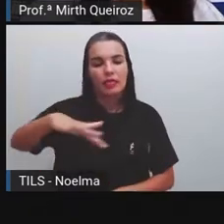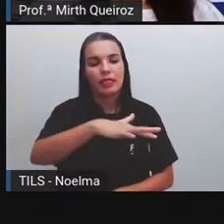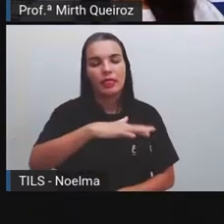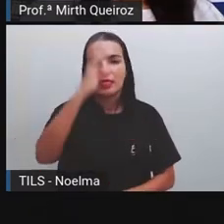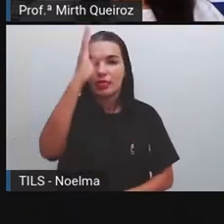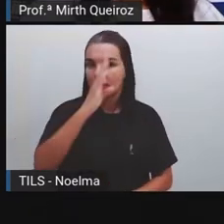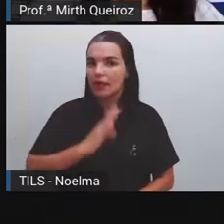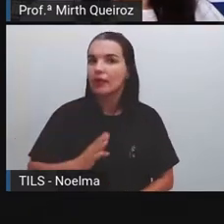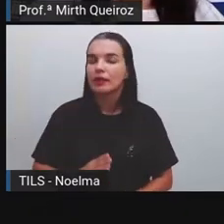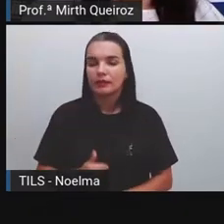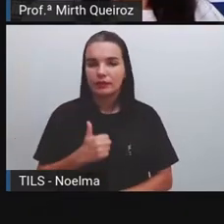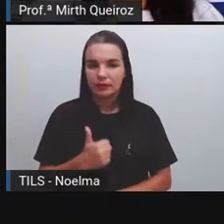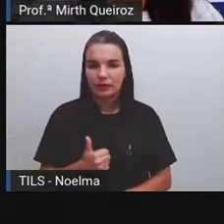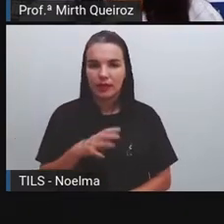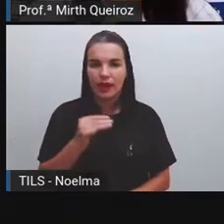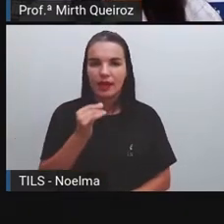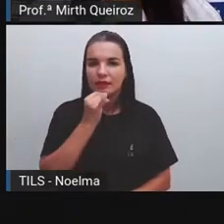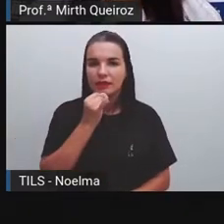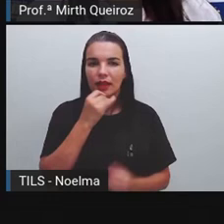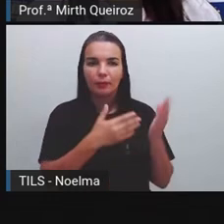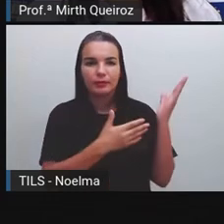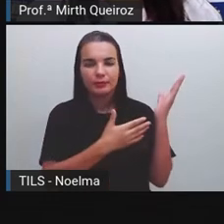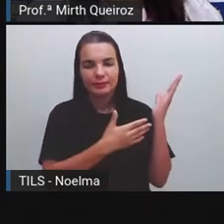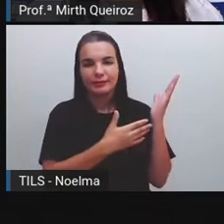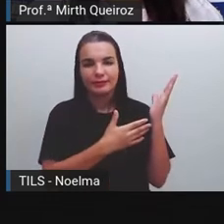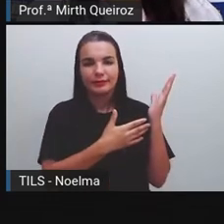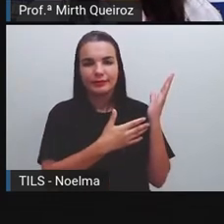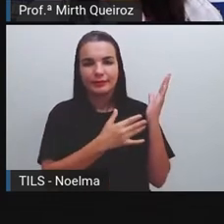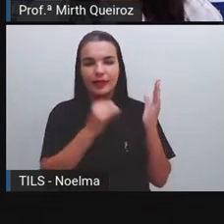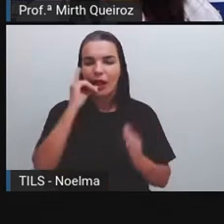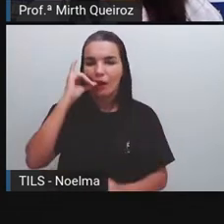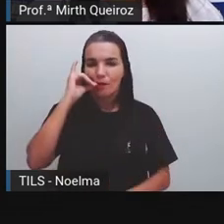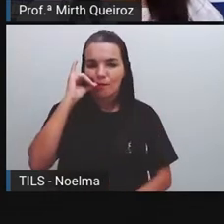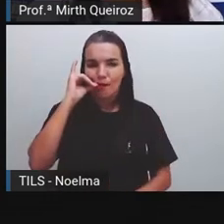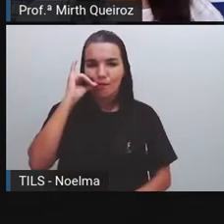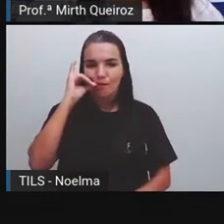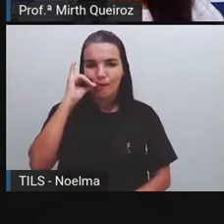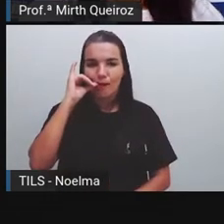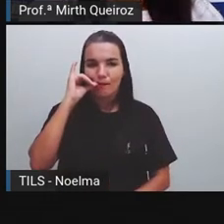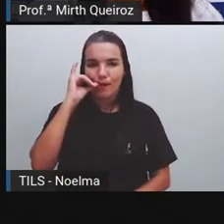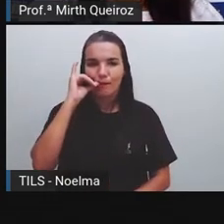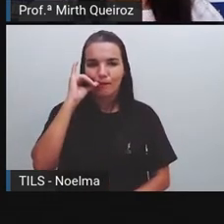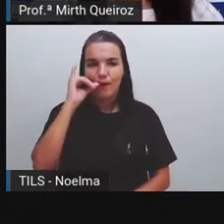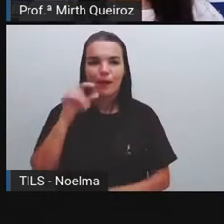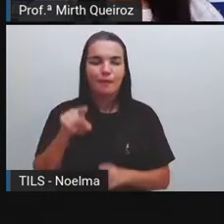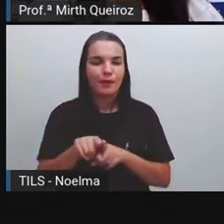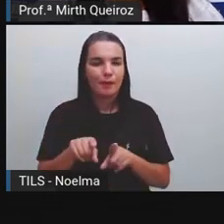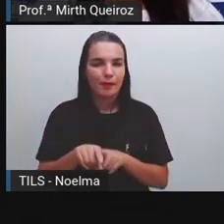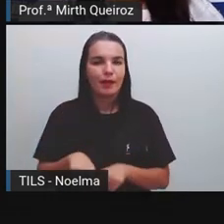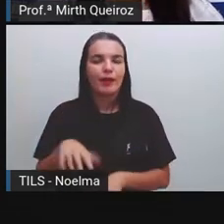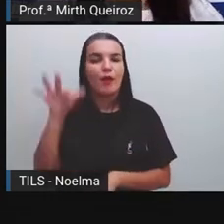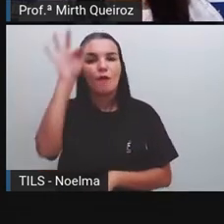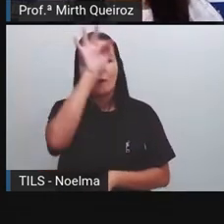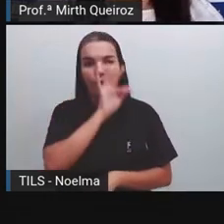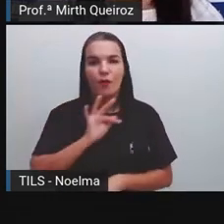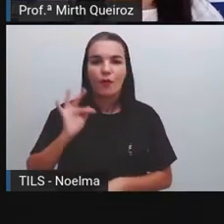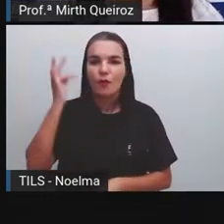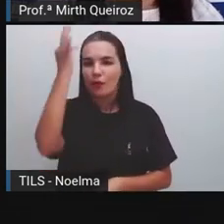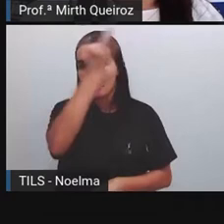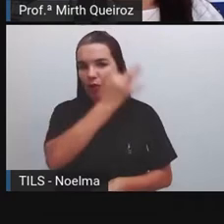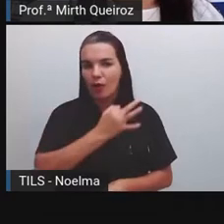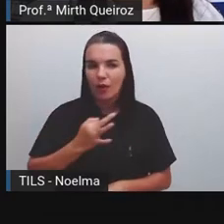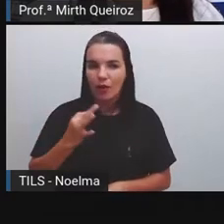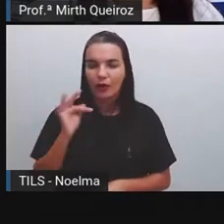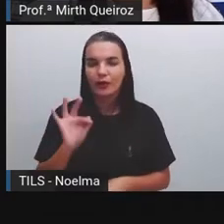ver mesmo a presença, por exemplo, do Tassi Pererê, né? Por isso que a gente chama a Turma do Pererê, que é um personagem folclórico, faz parte aí do folclore